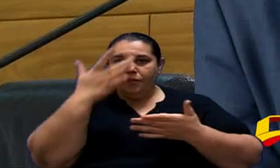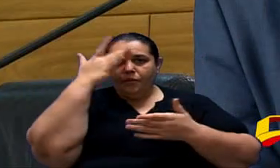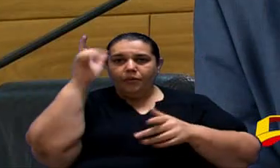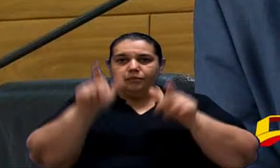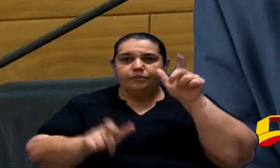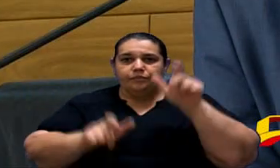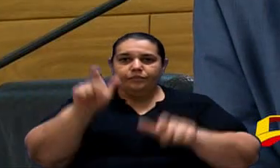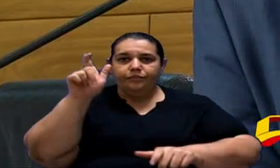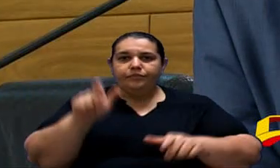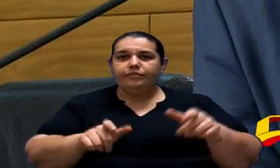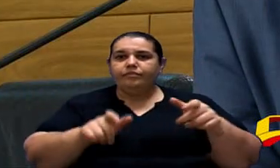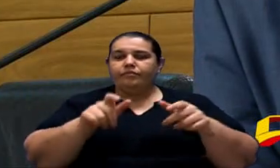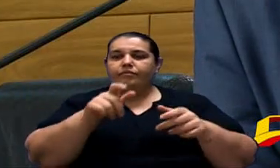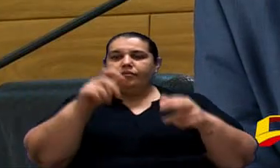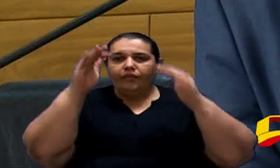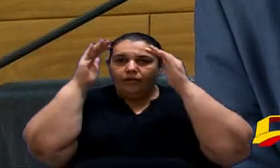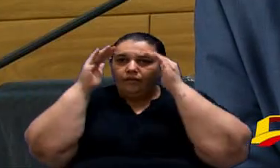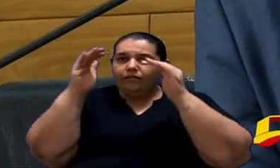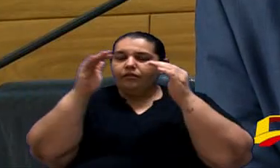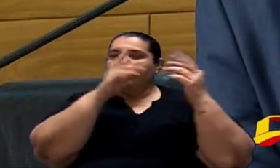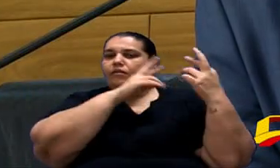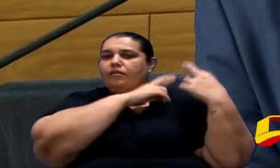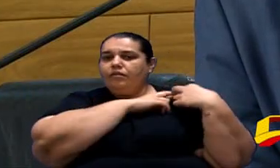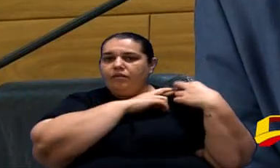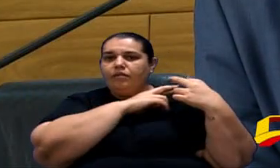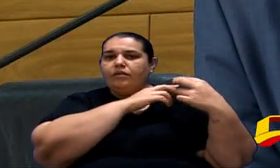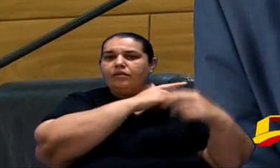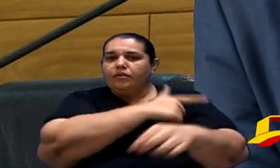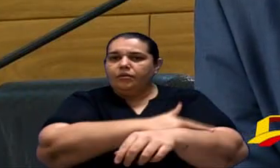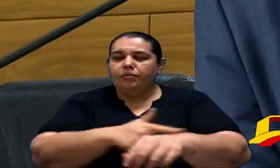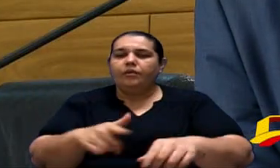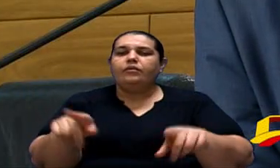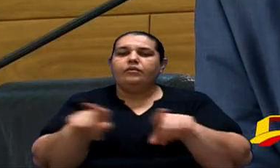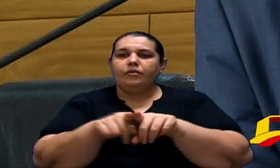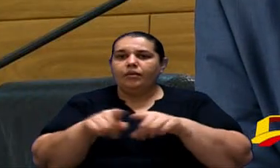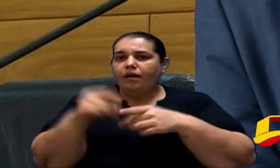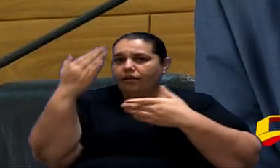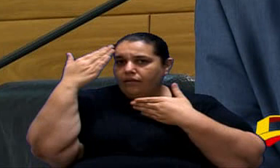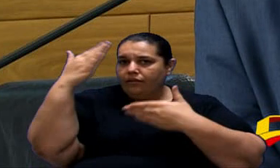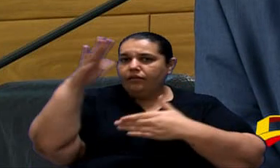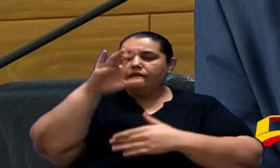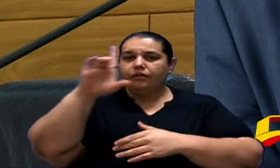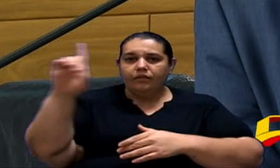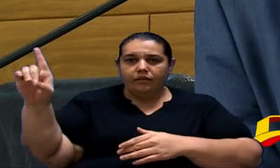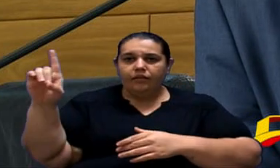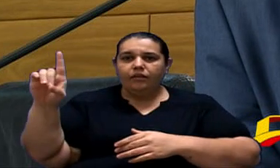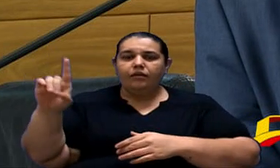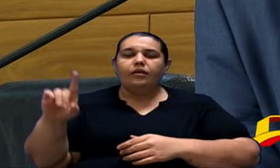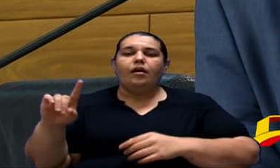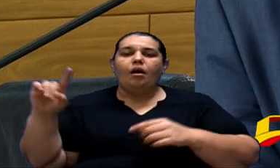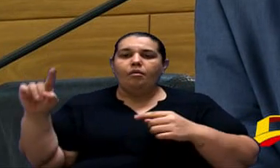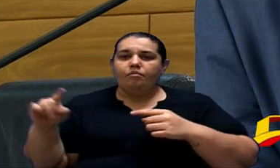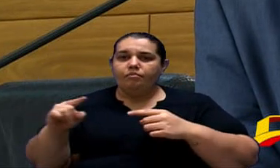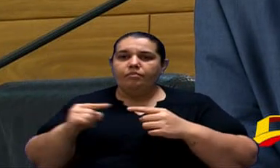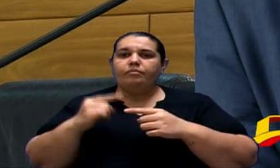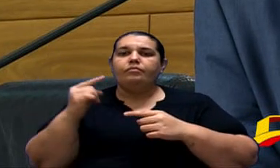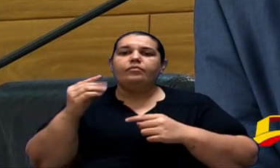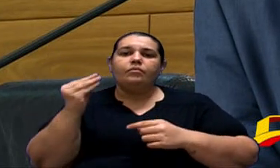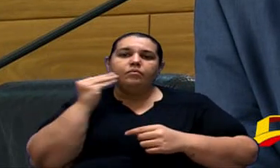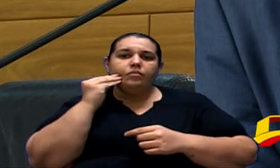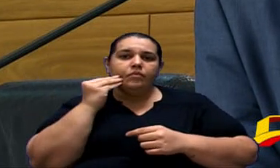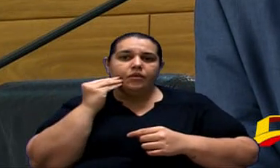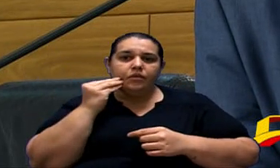Noite Meu Respeito A todos Vocês E Agradeço A Deus Pela Oportunidade De Estarmos Juntos